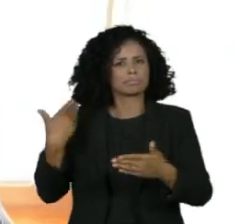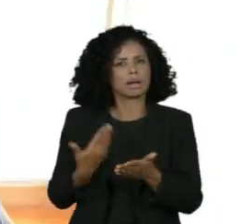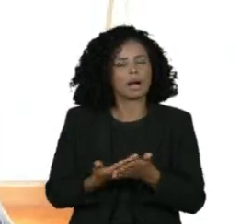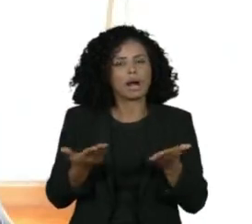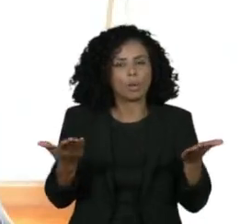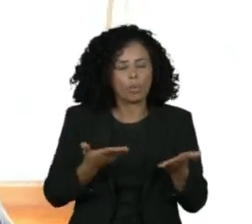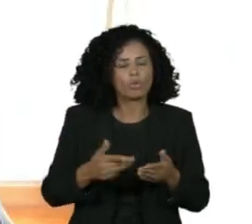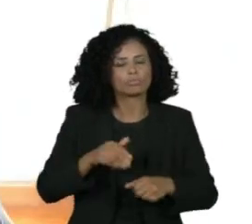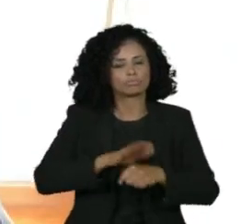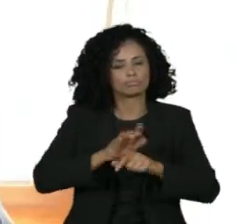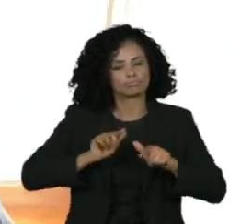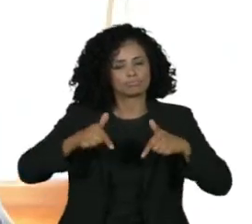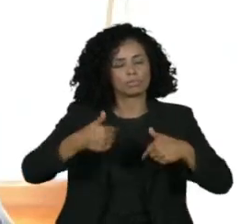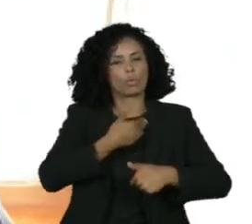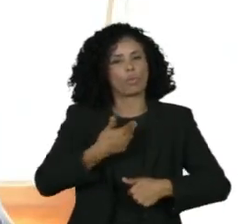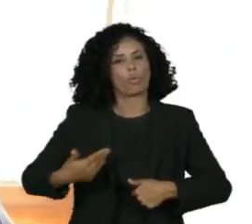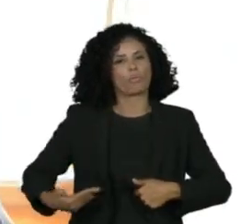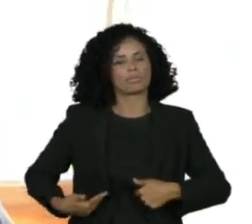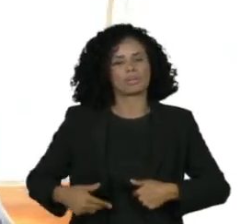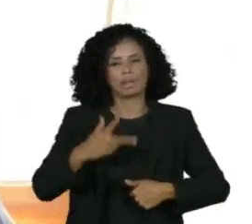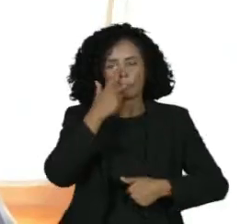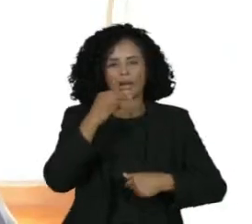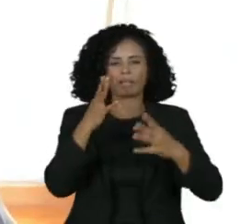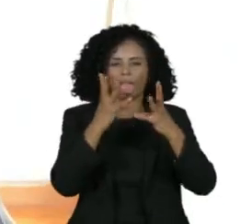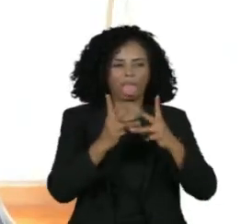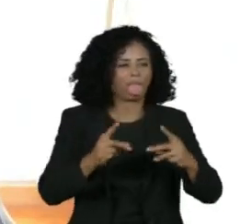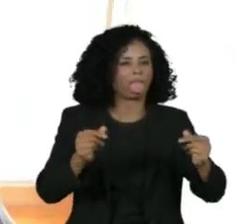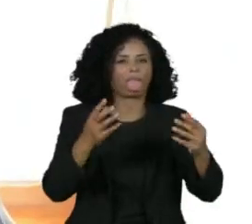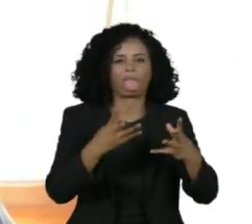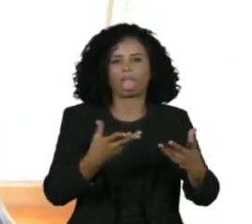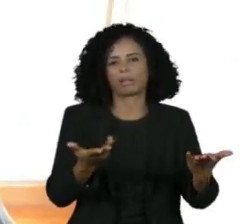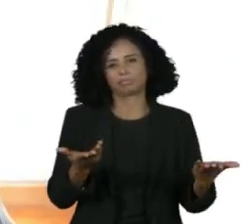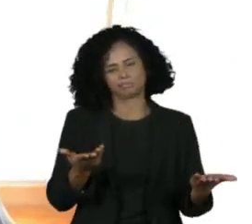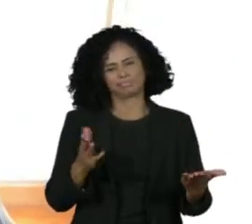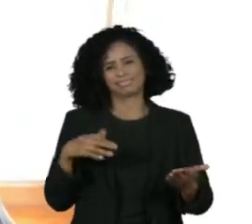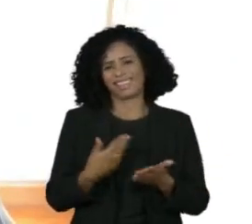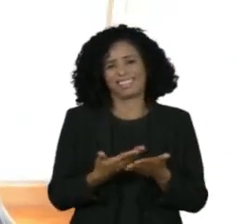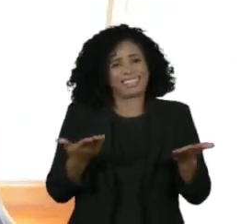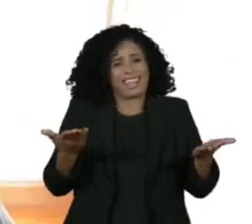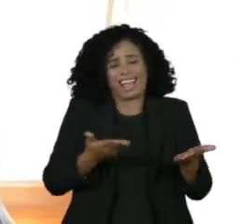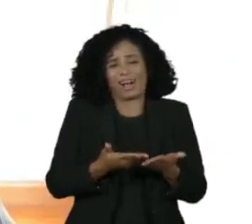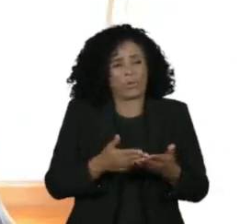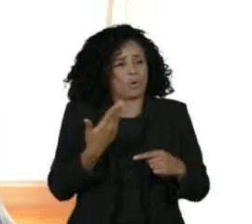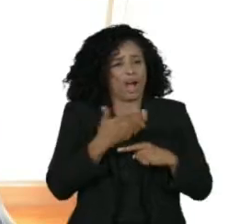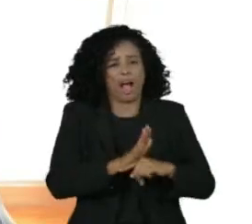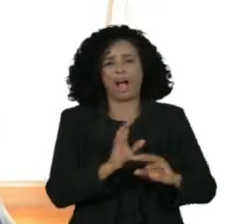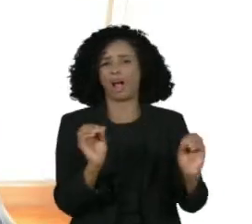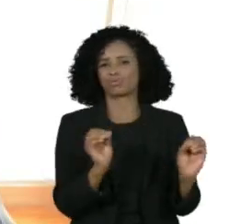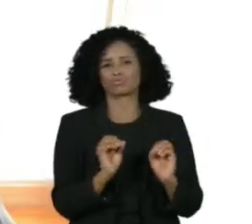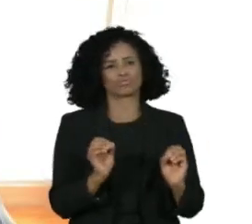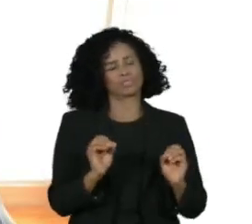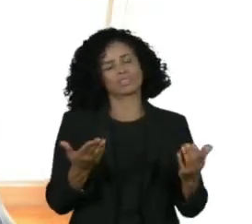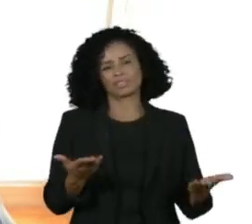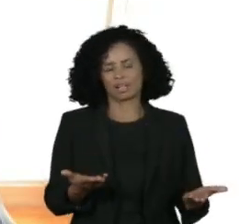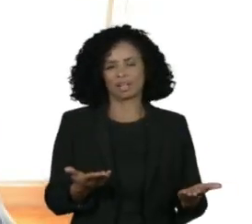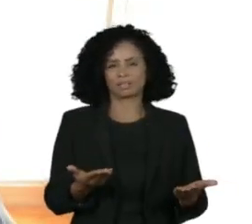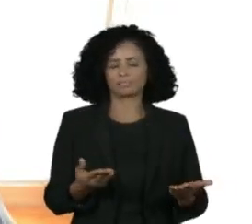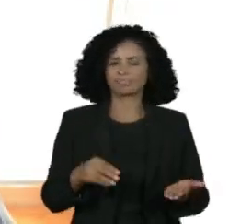governamentais vêm sendo desconstruídas ou desmanteladas ou até reduzidas em termos da sua eficácia.